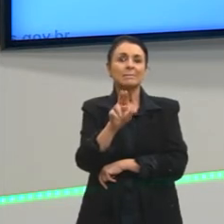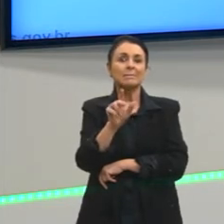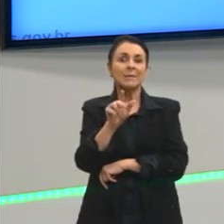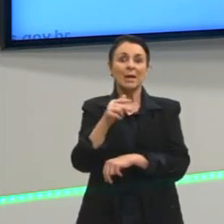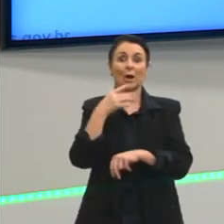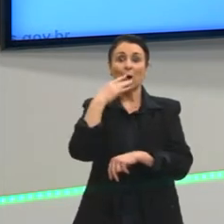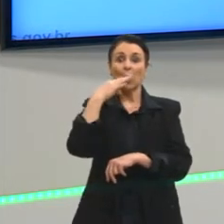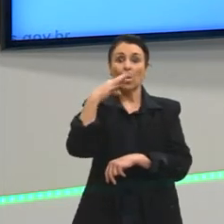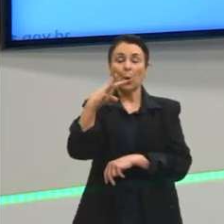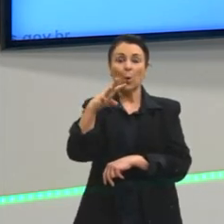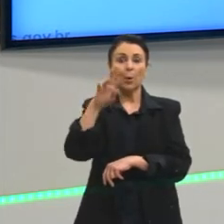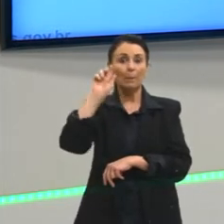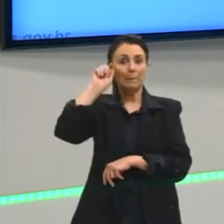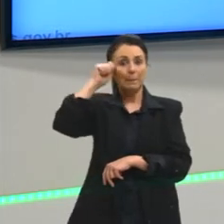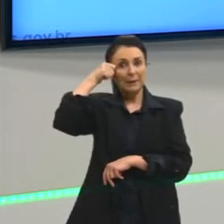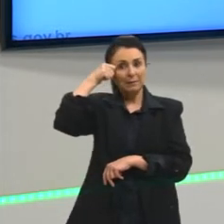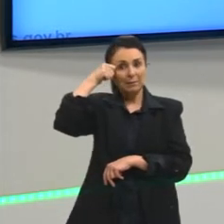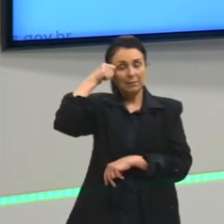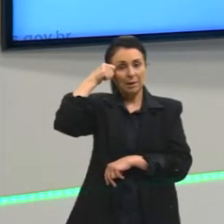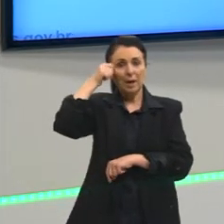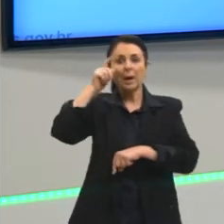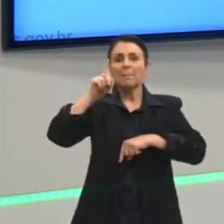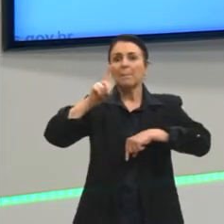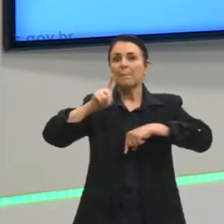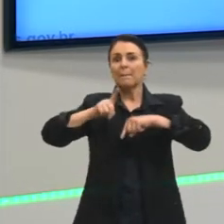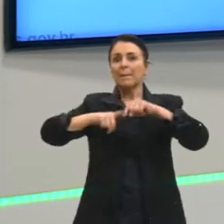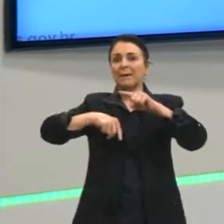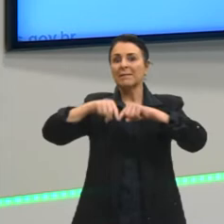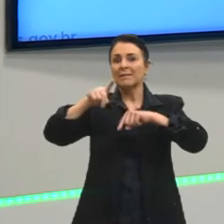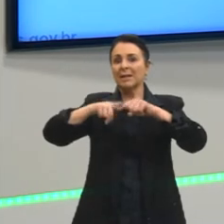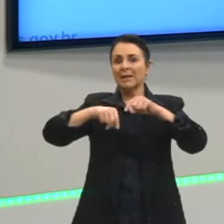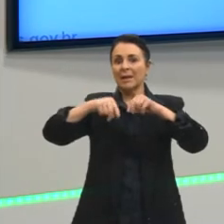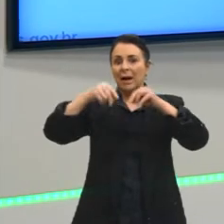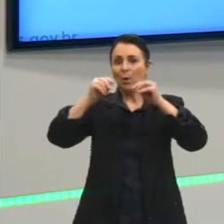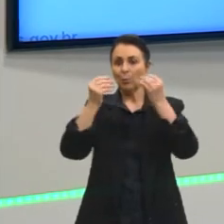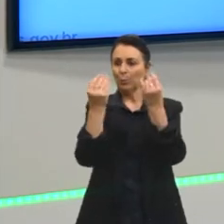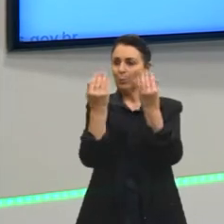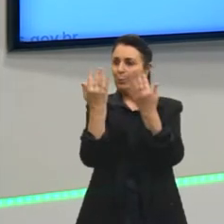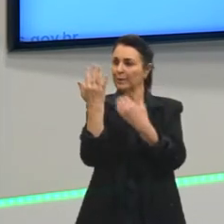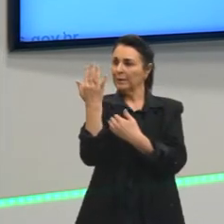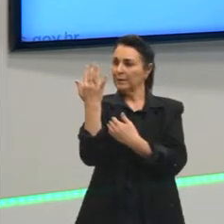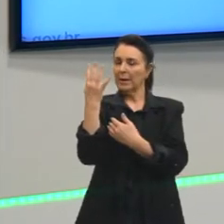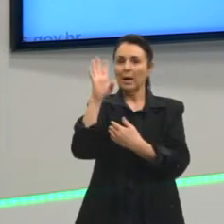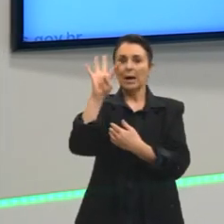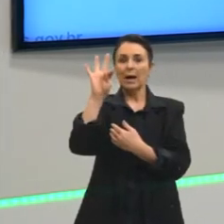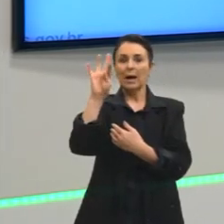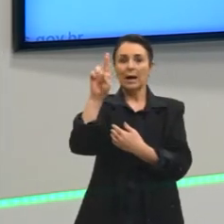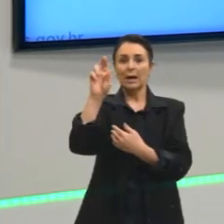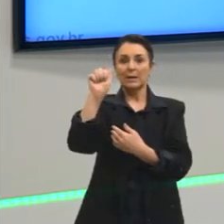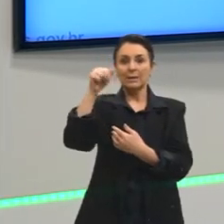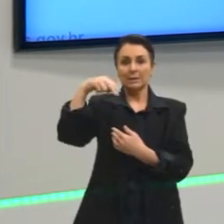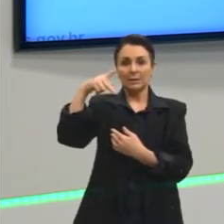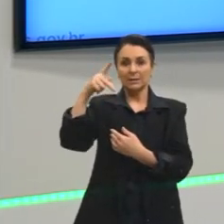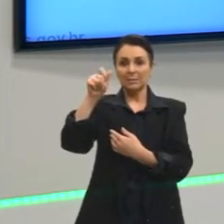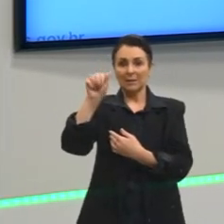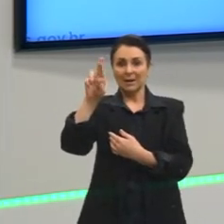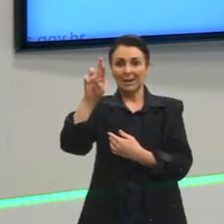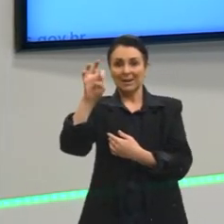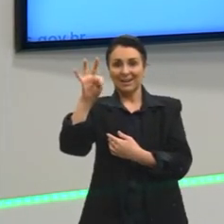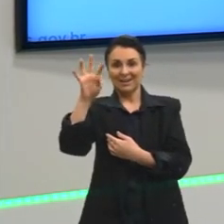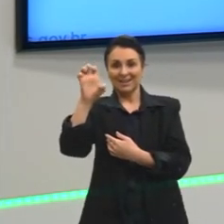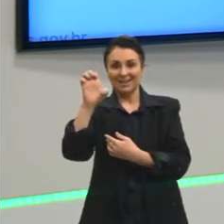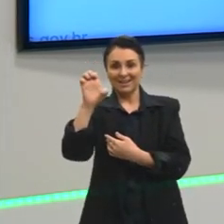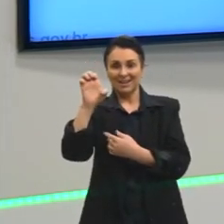Caneta preta. Feita de material transparente, galera. O que é isso? Aqueles plásticos que envolvem a caneta,